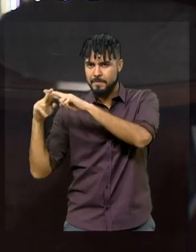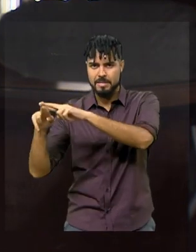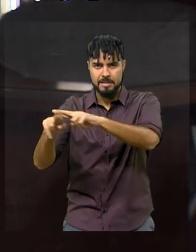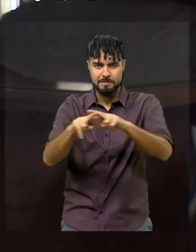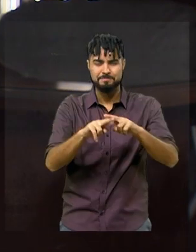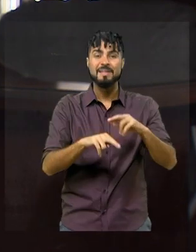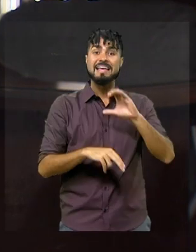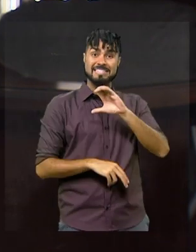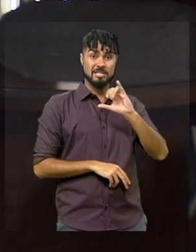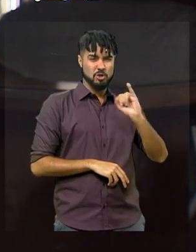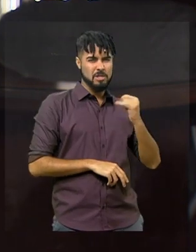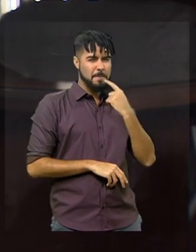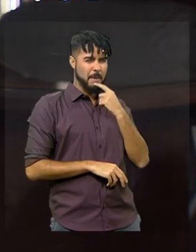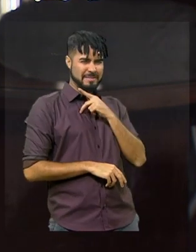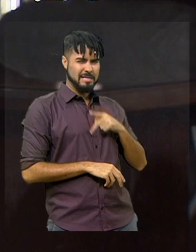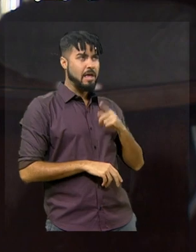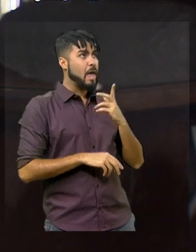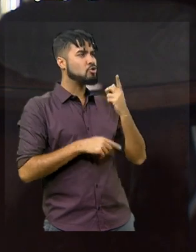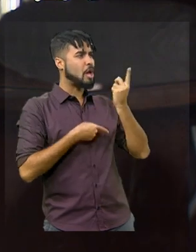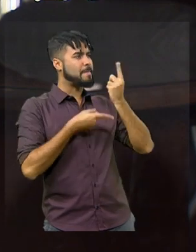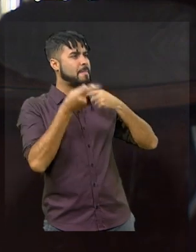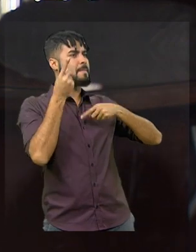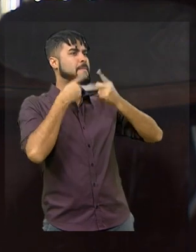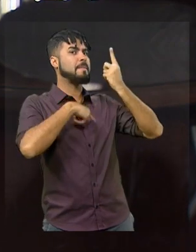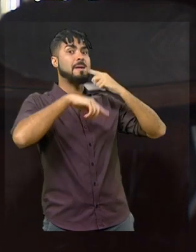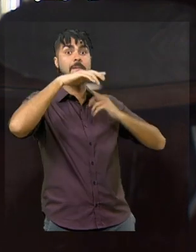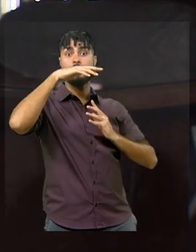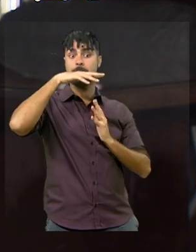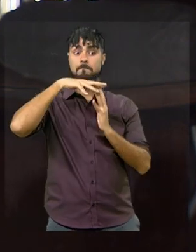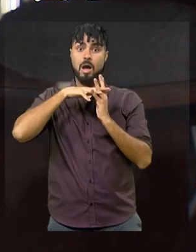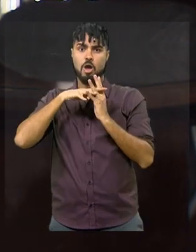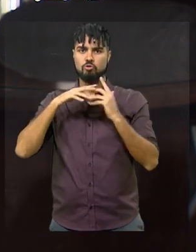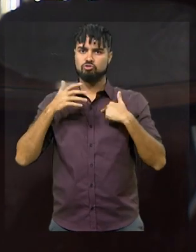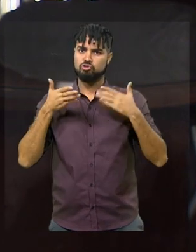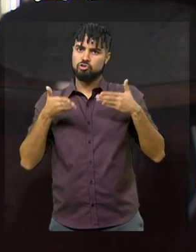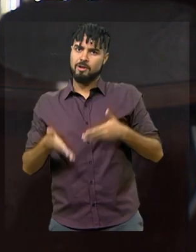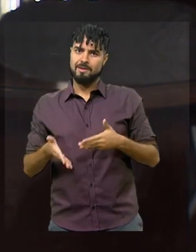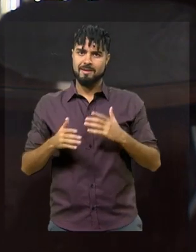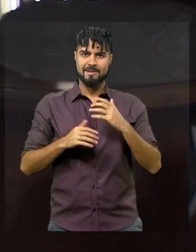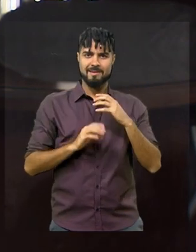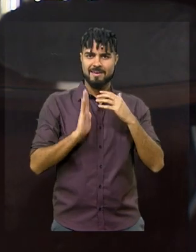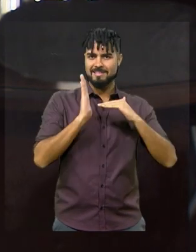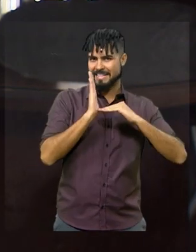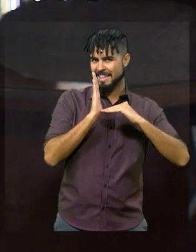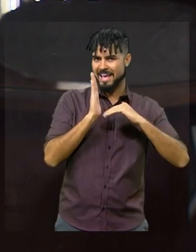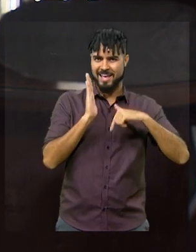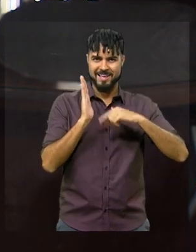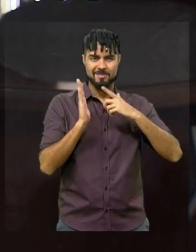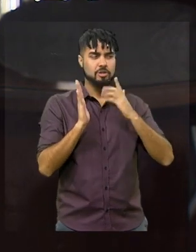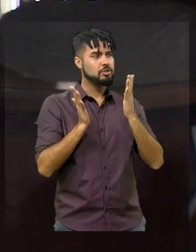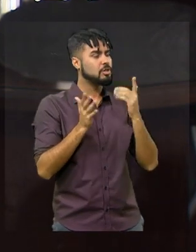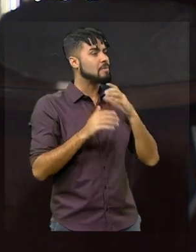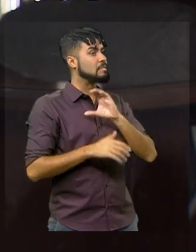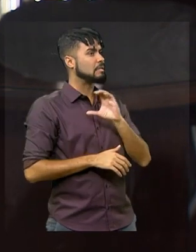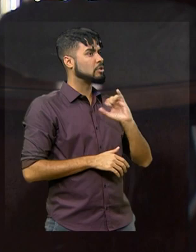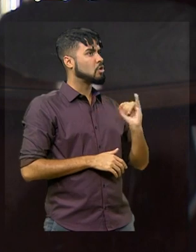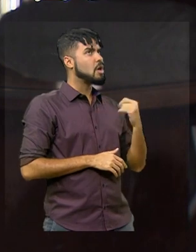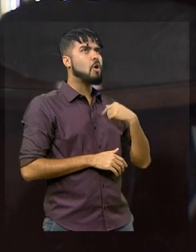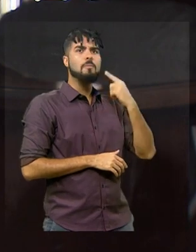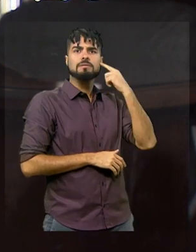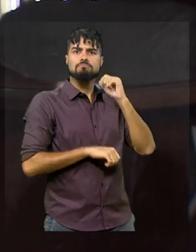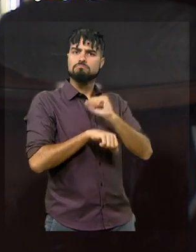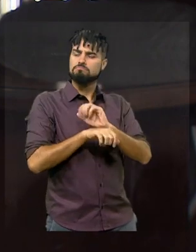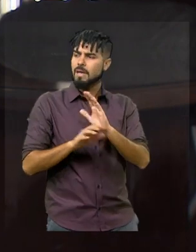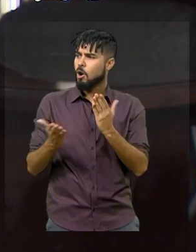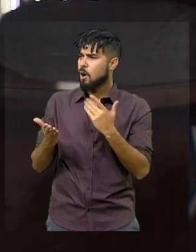foi até agora, vamos dizer assim, o topo da minha atividade aqui no Senado Federal, eu falei, bom, agora eu estou com um poder muito grande,